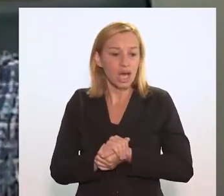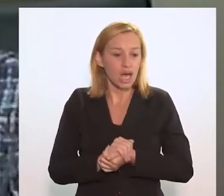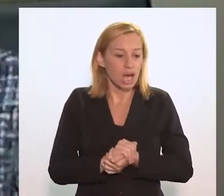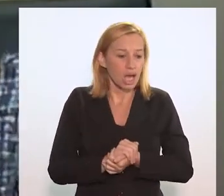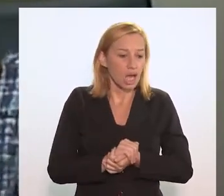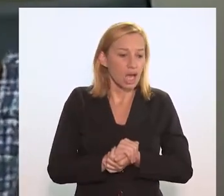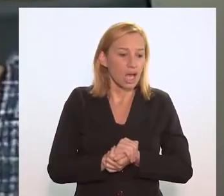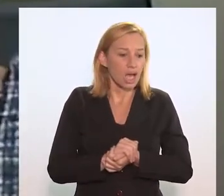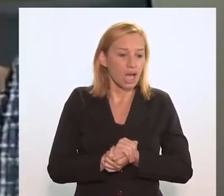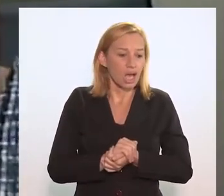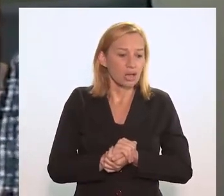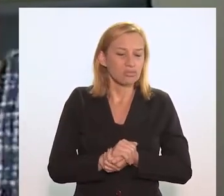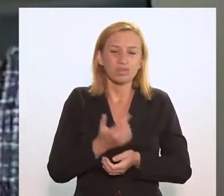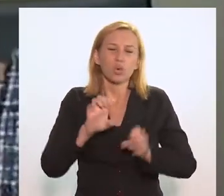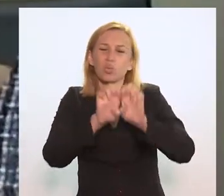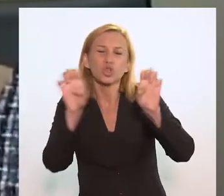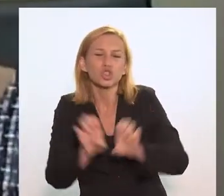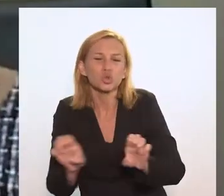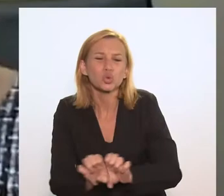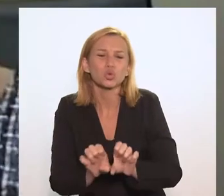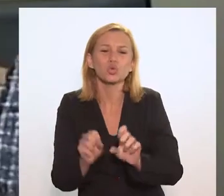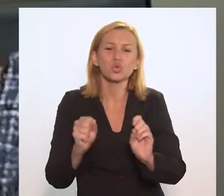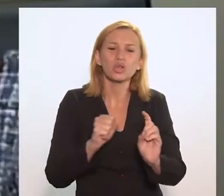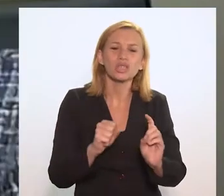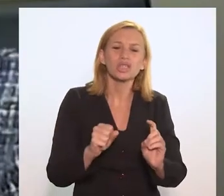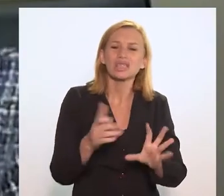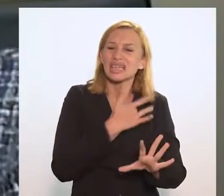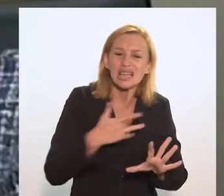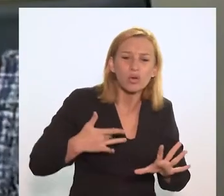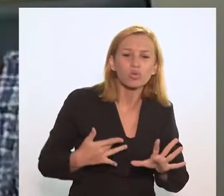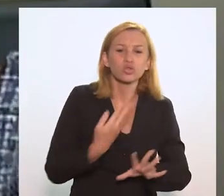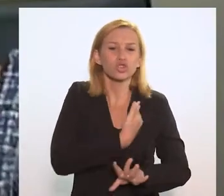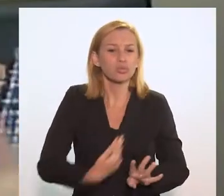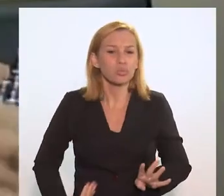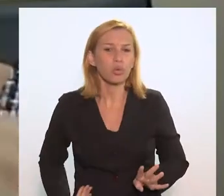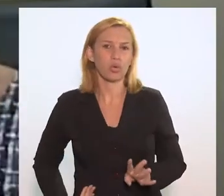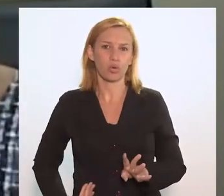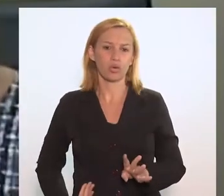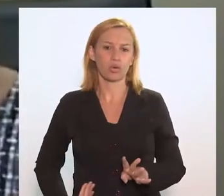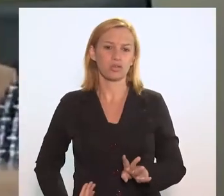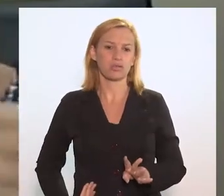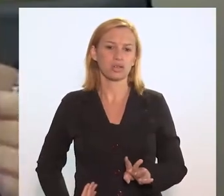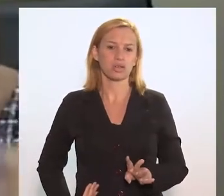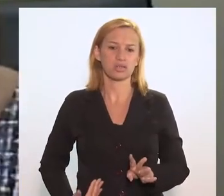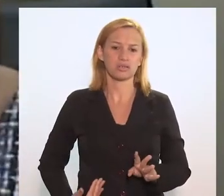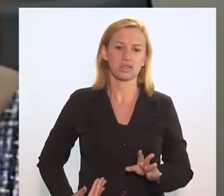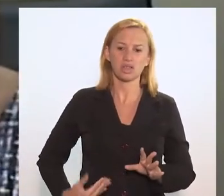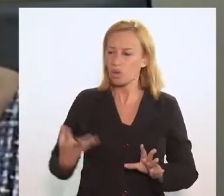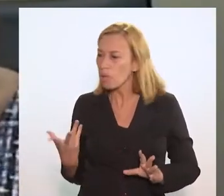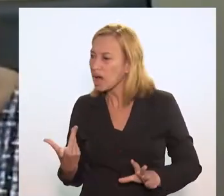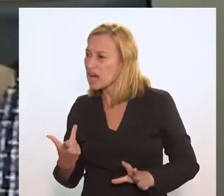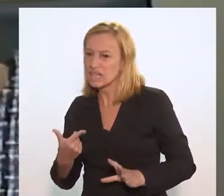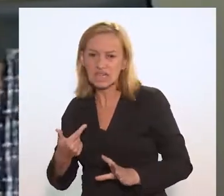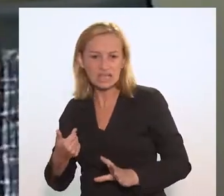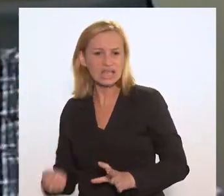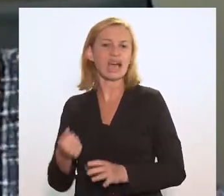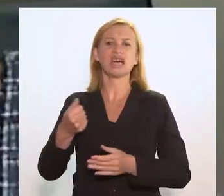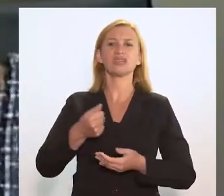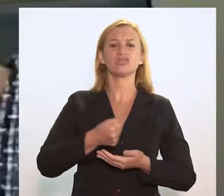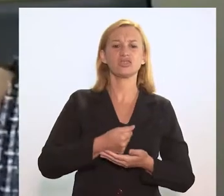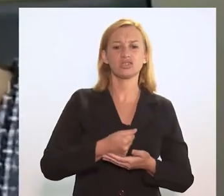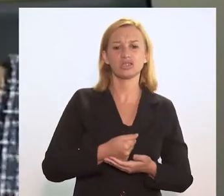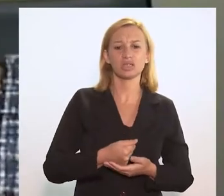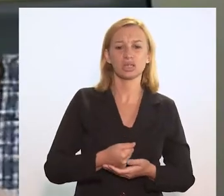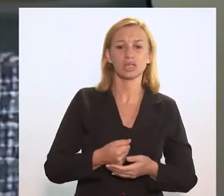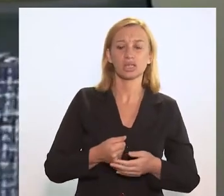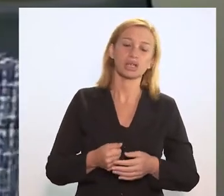momento, não basta ter uma estrutura da saúde pública que seja bem coordenada, que tenha alcance